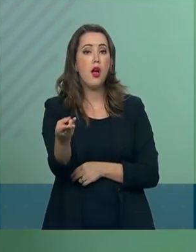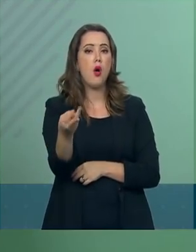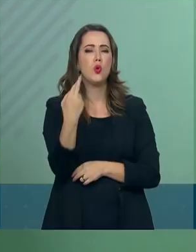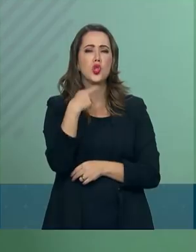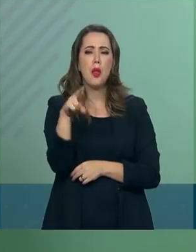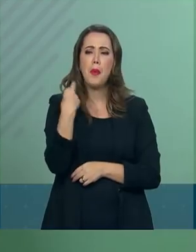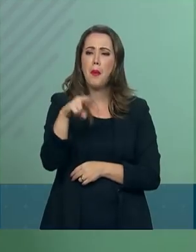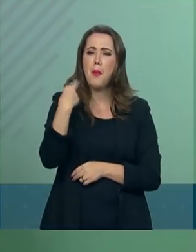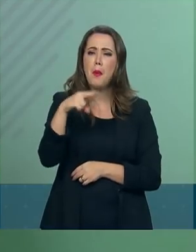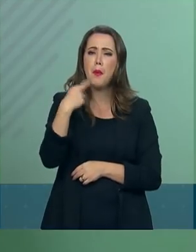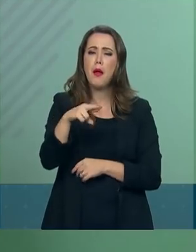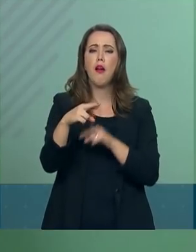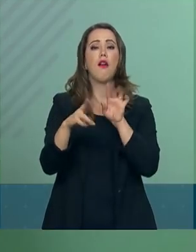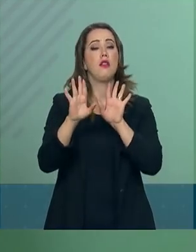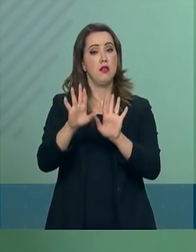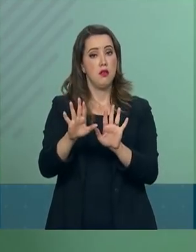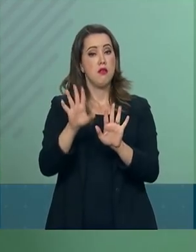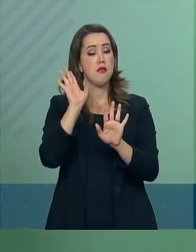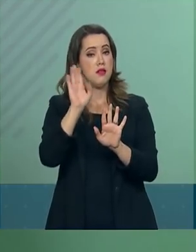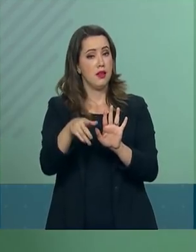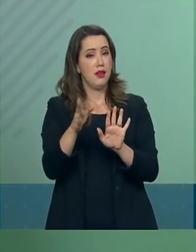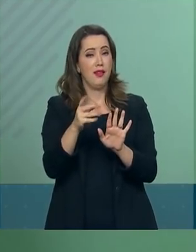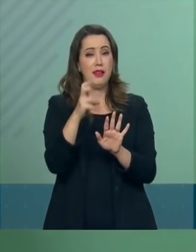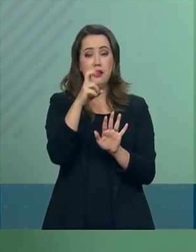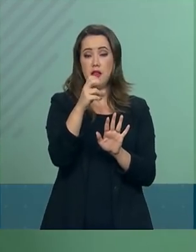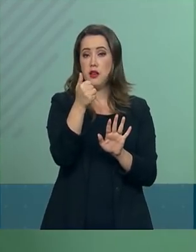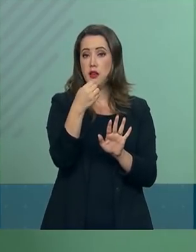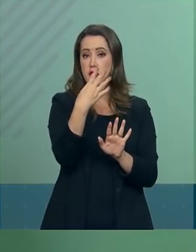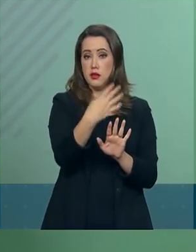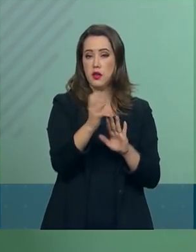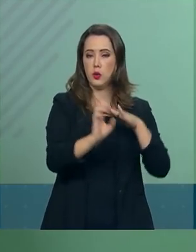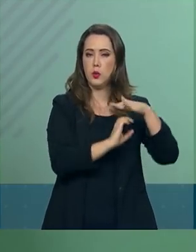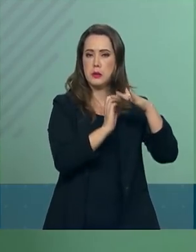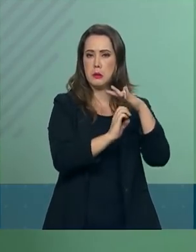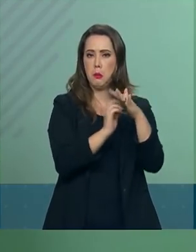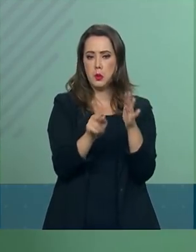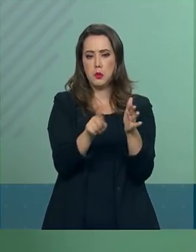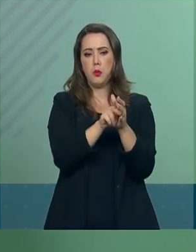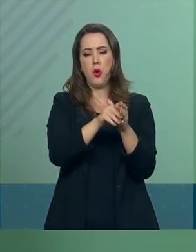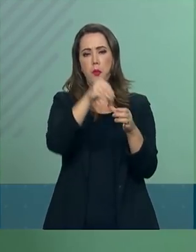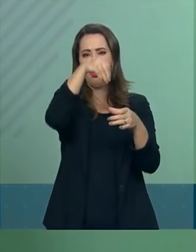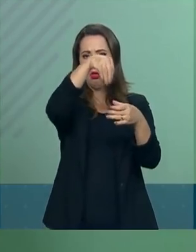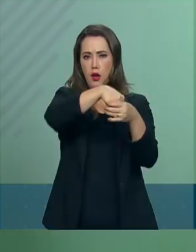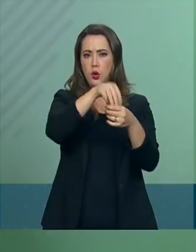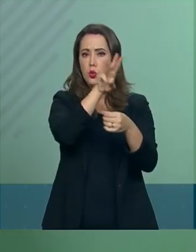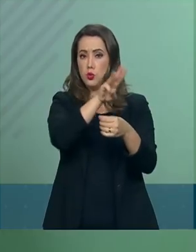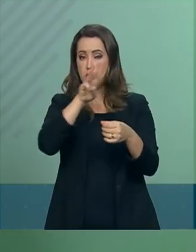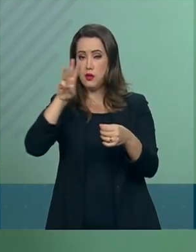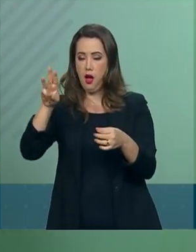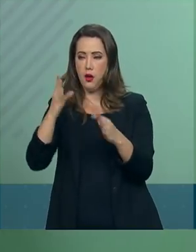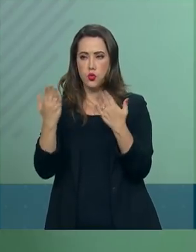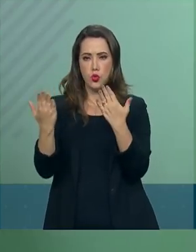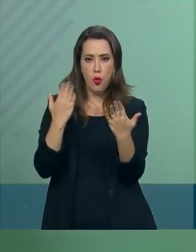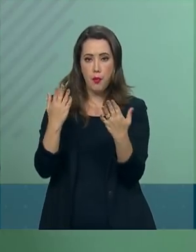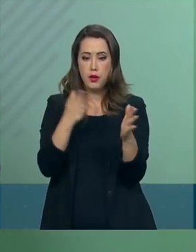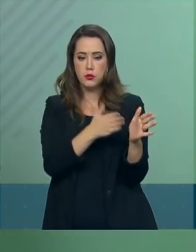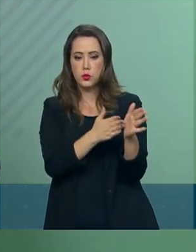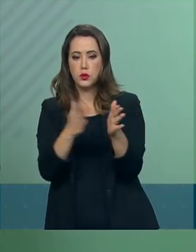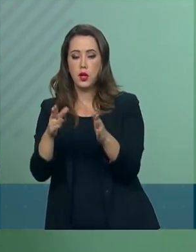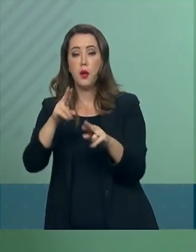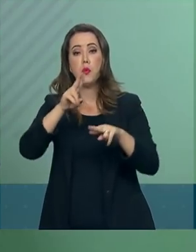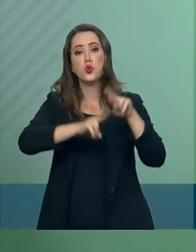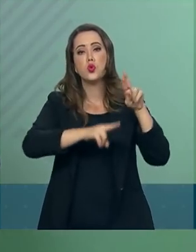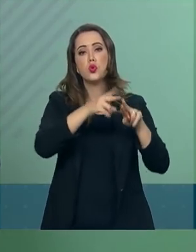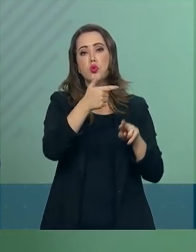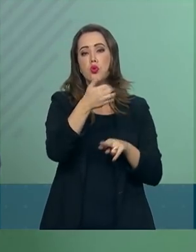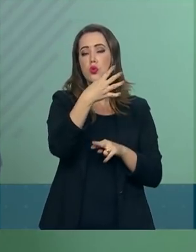514 empresas credenciadas pela plataforma, entre junho de 2014 e